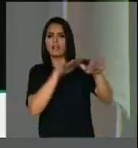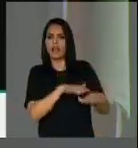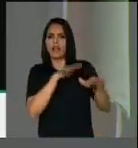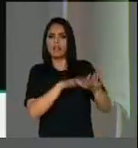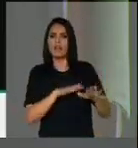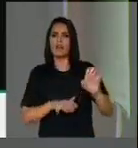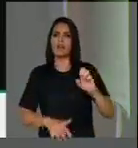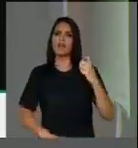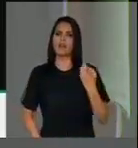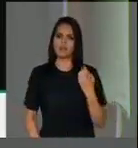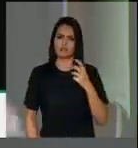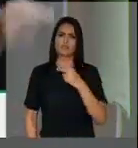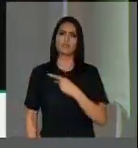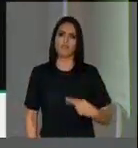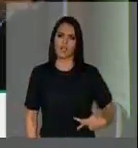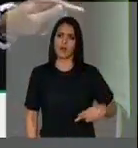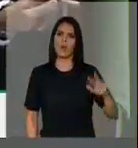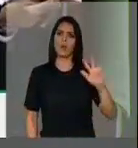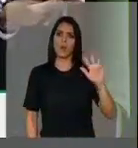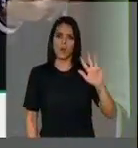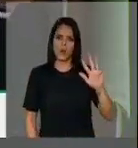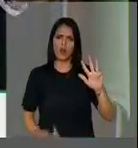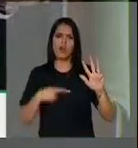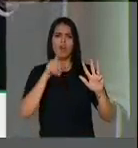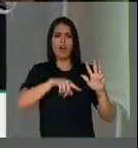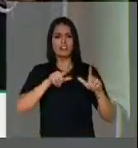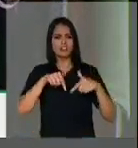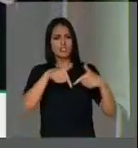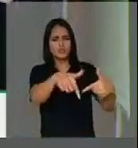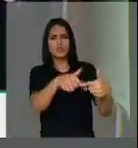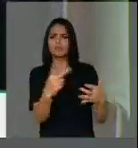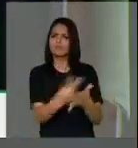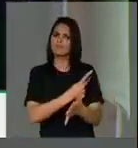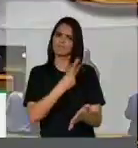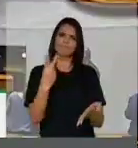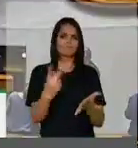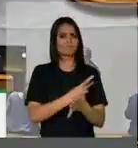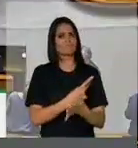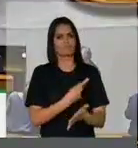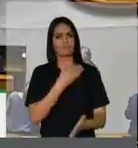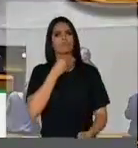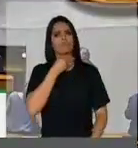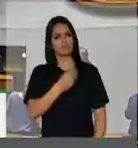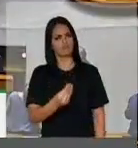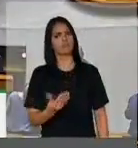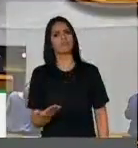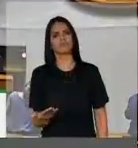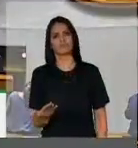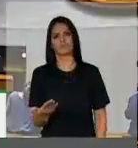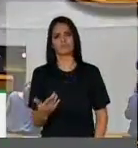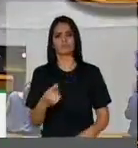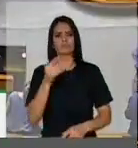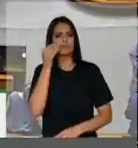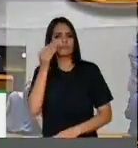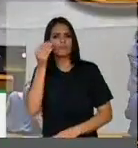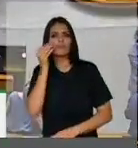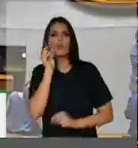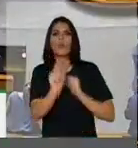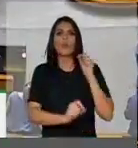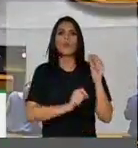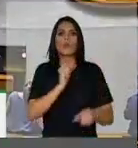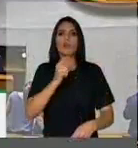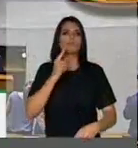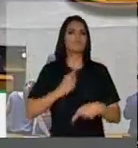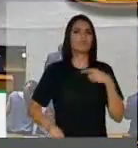uma atitude fascista, com a tentativa, inclusive, de